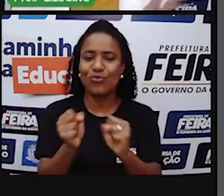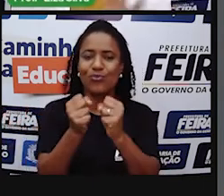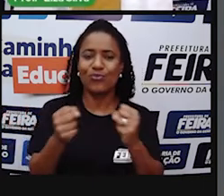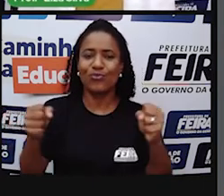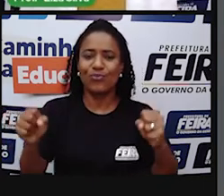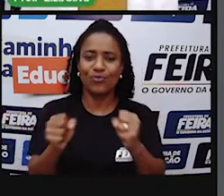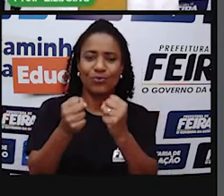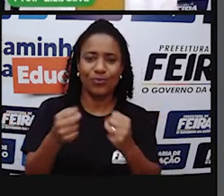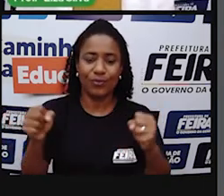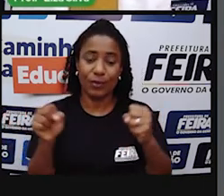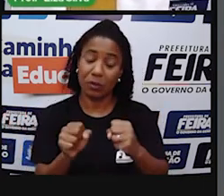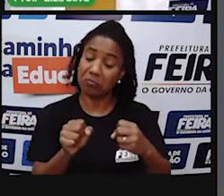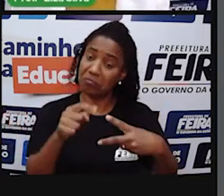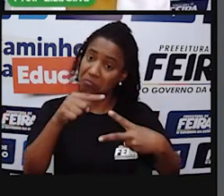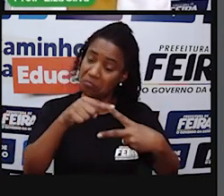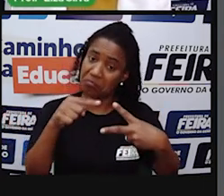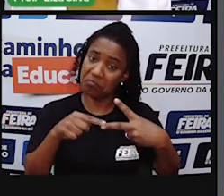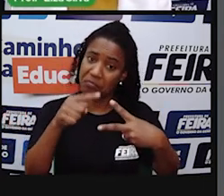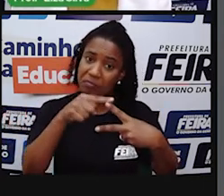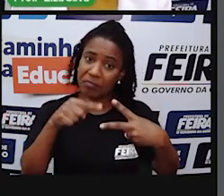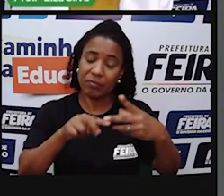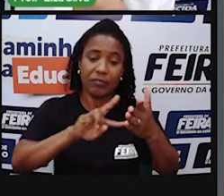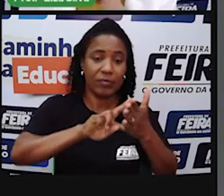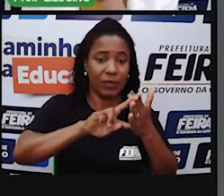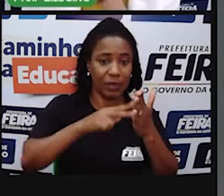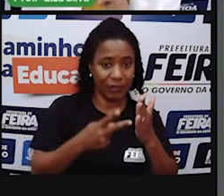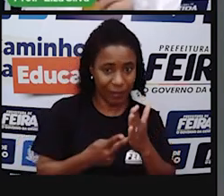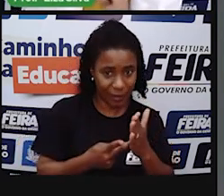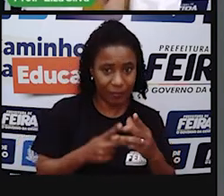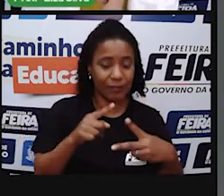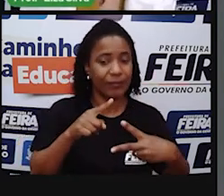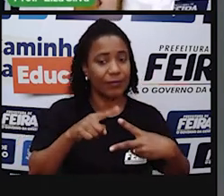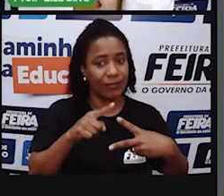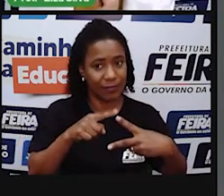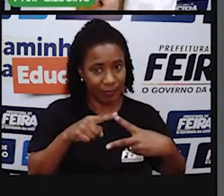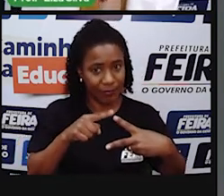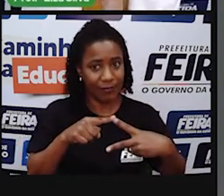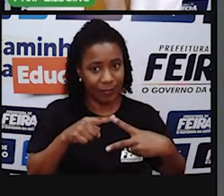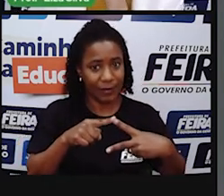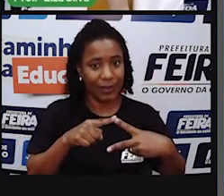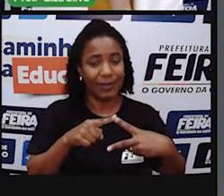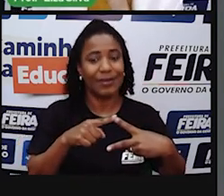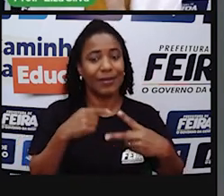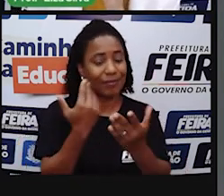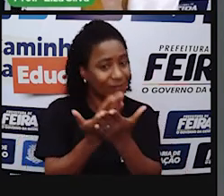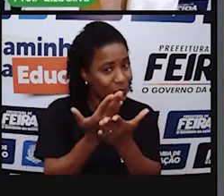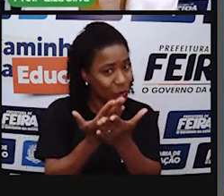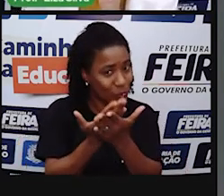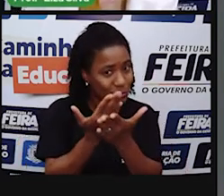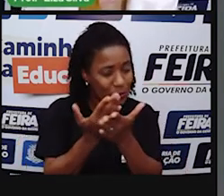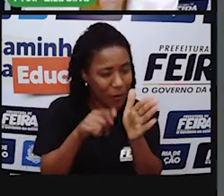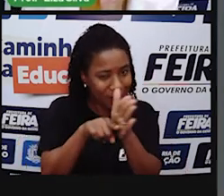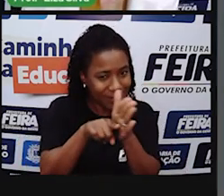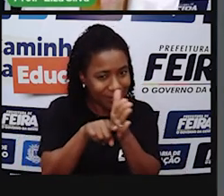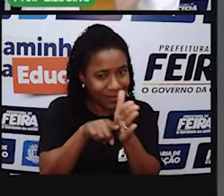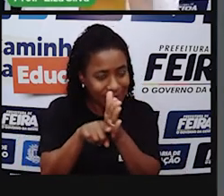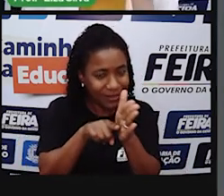das duas versões que eu apresentei Será a mais aceita pelos estudiosos?